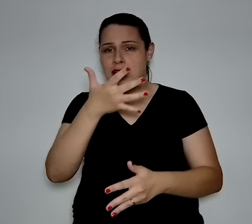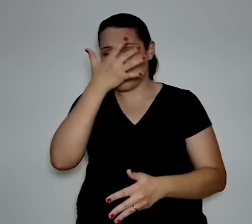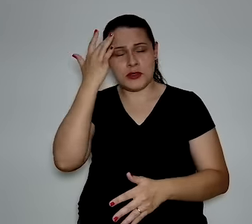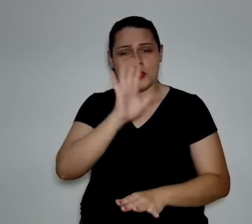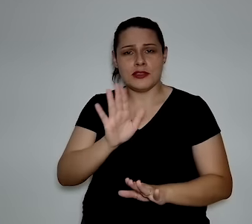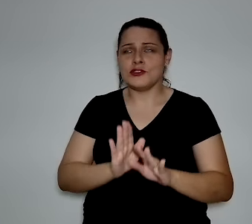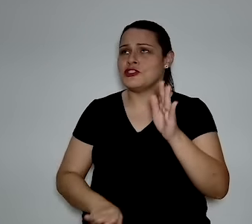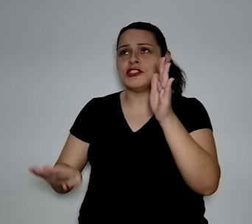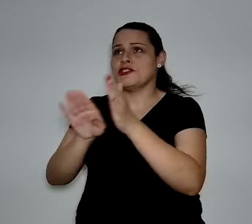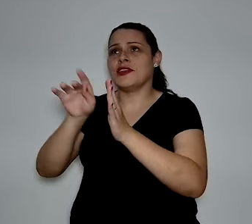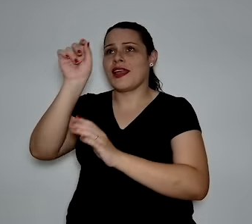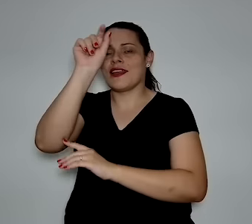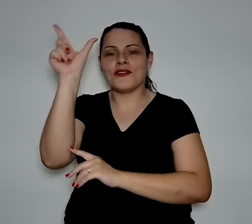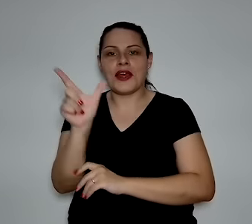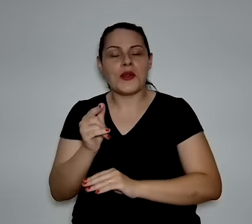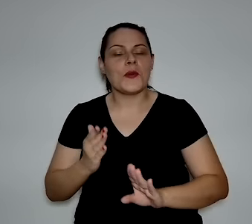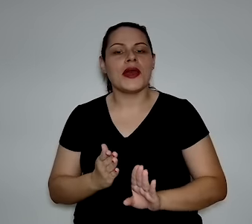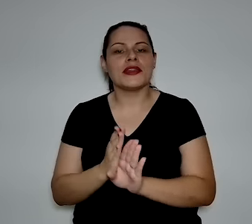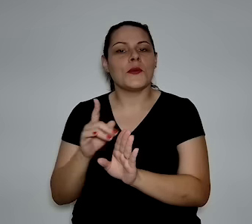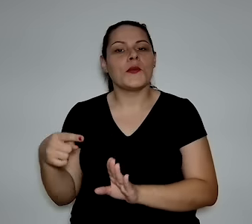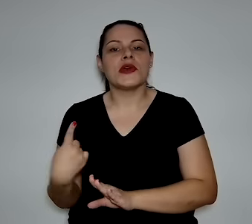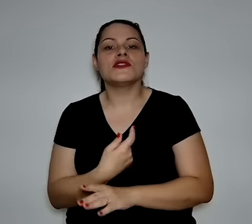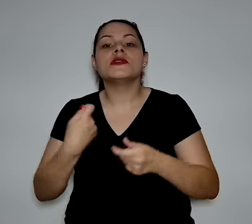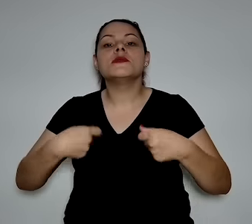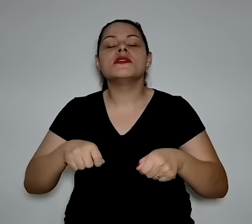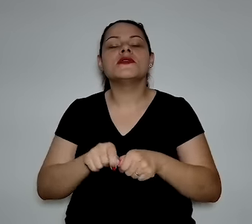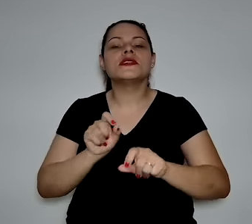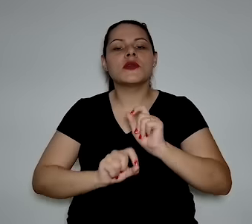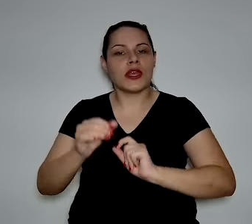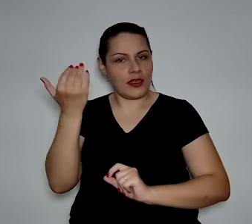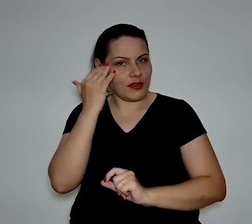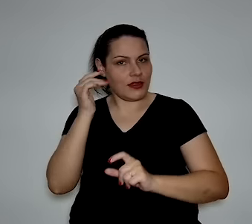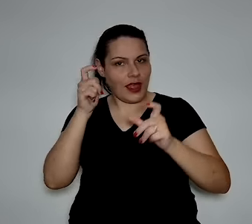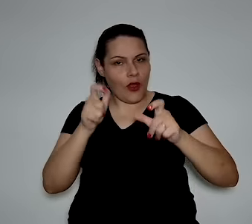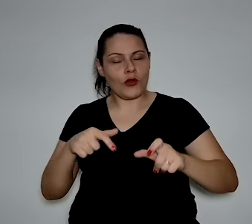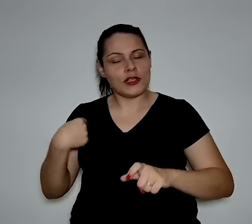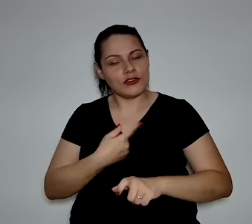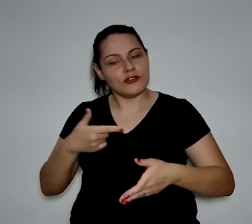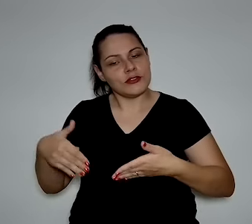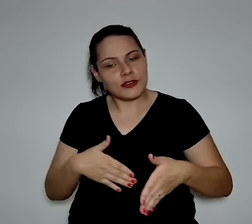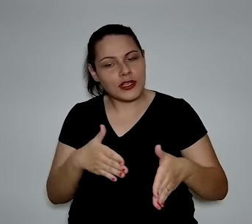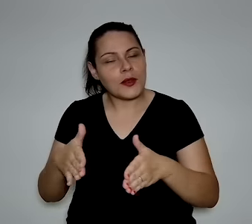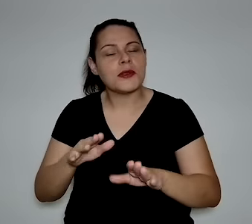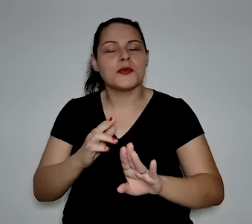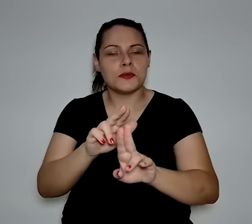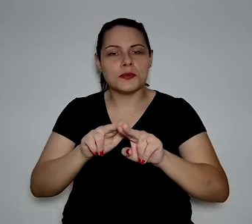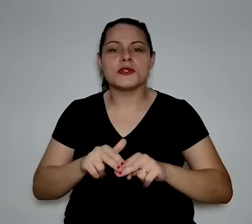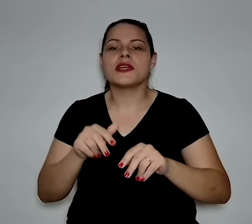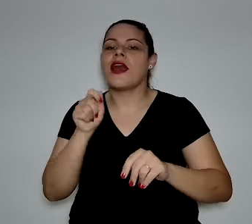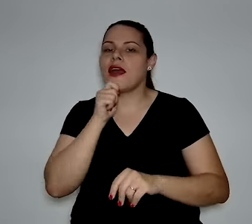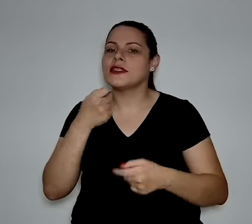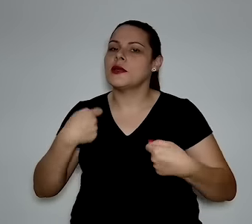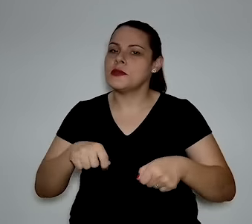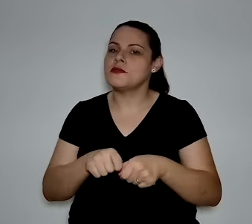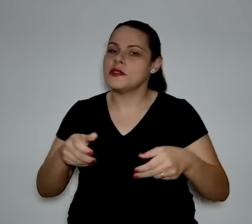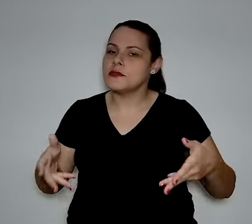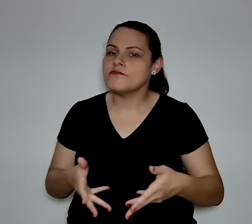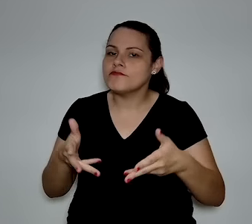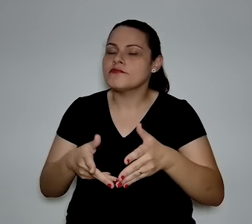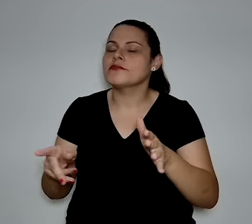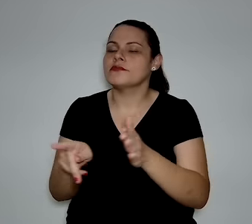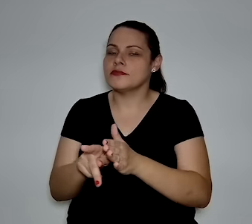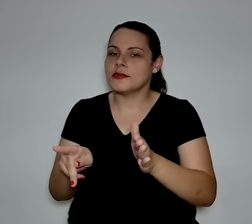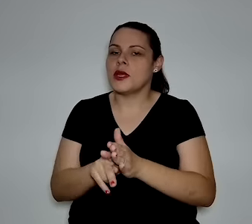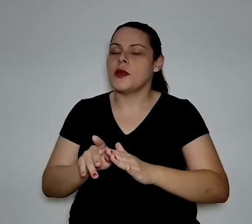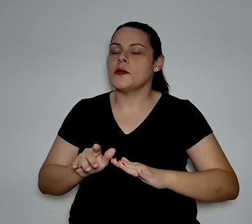o homem não tinha nem ido à lua, né? A gente precisa entender onde a gente está navegando. Então, ainda precisa de um empurrão